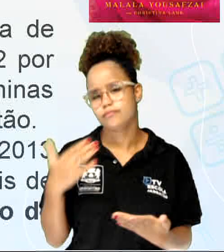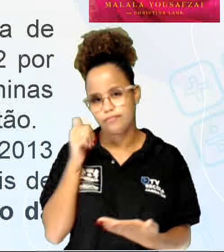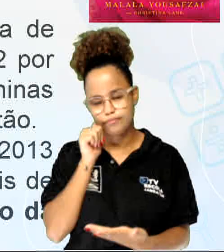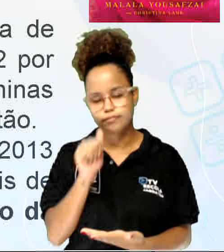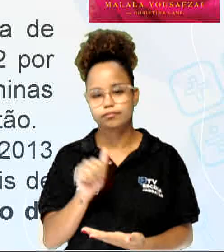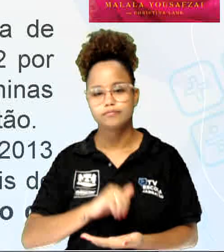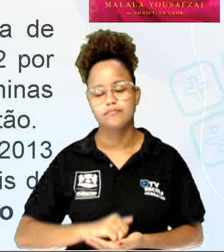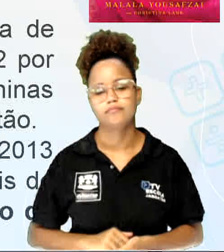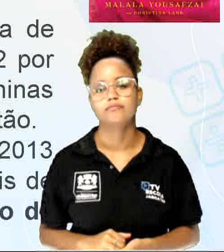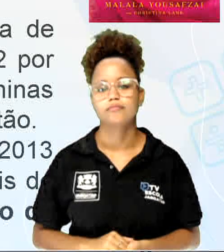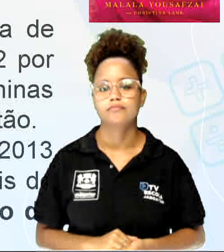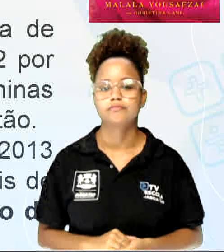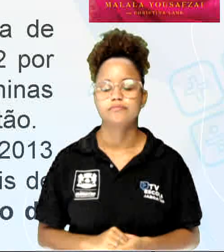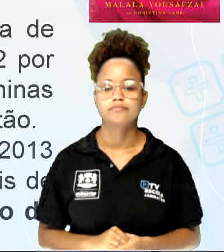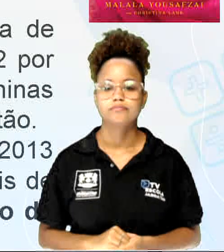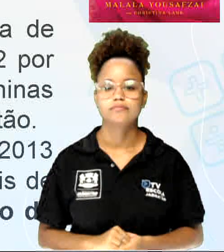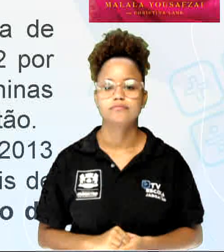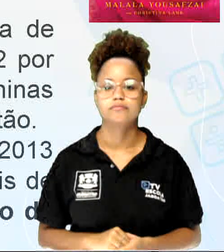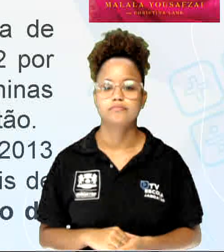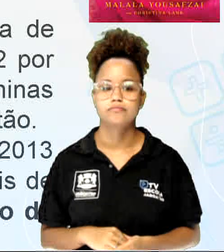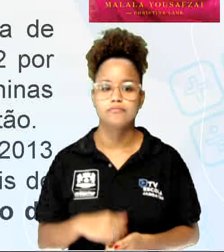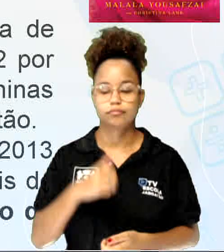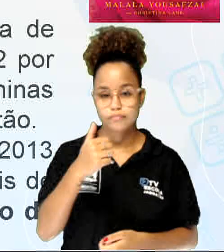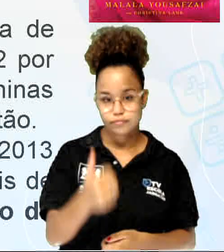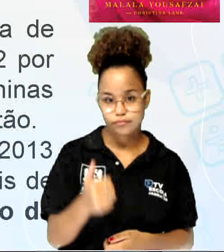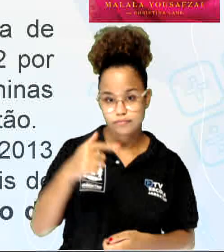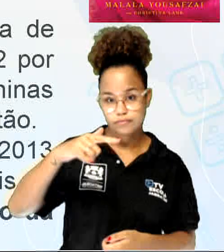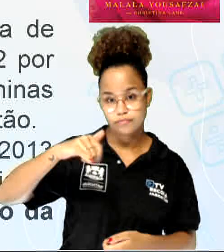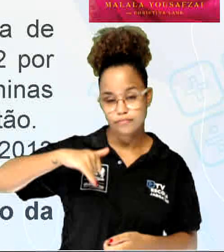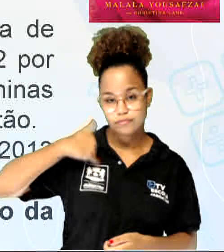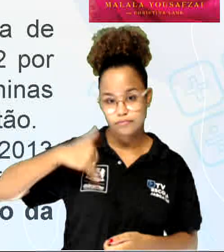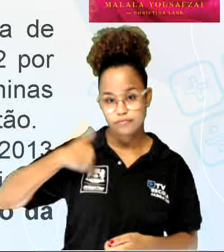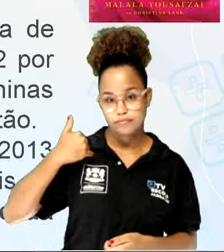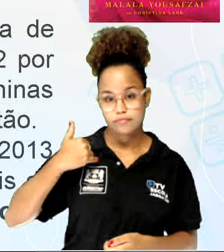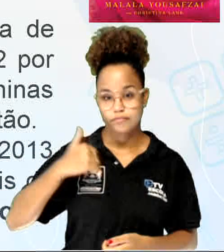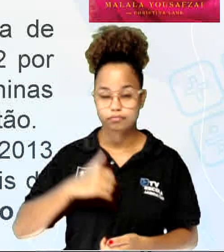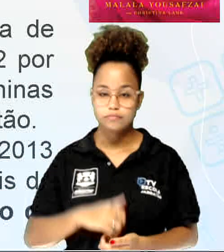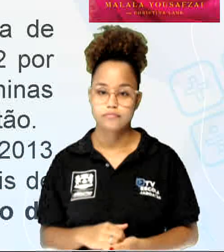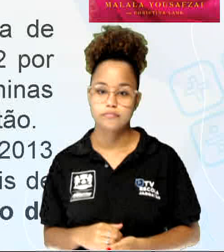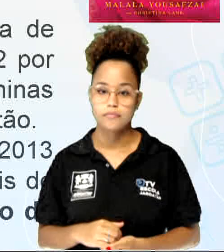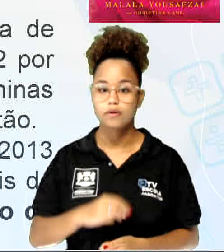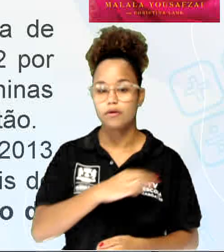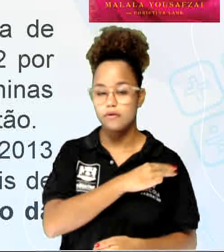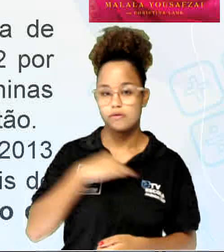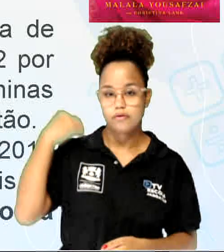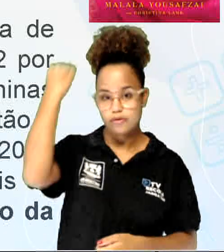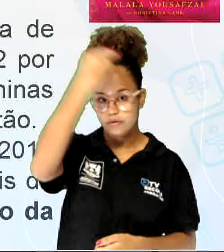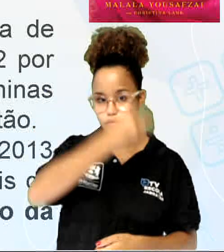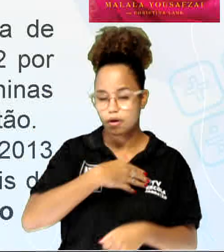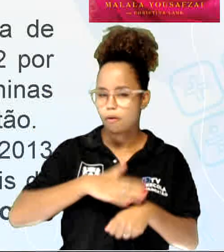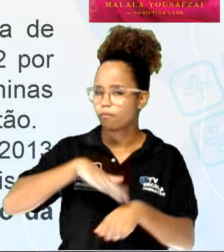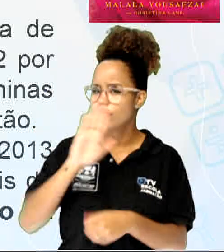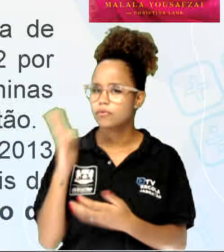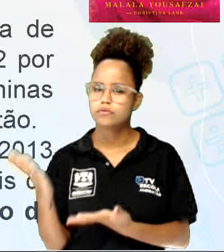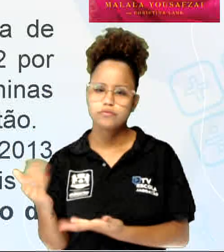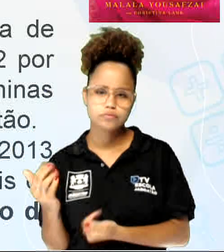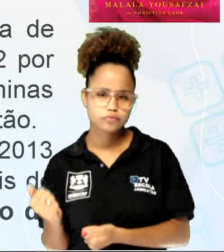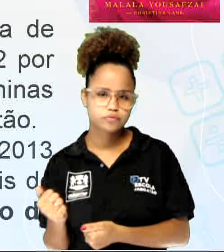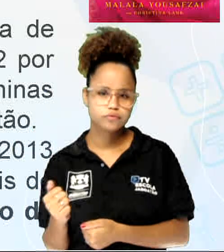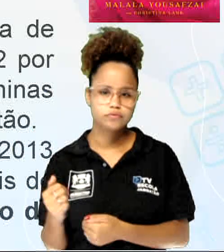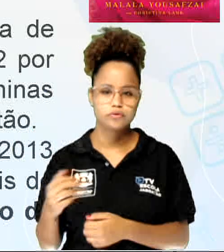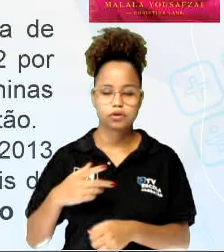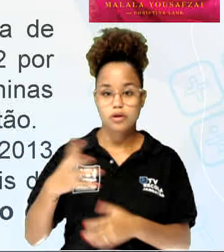Vamos lá. Aos 17 anos, Malala é a mais jovem vencedora do Nobel da Paz.